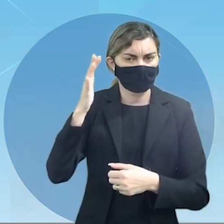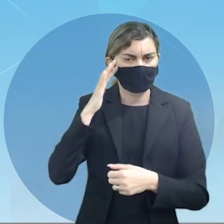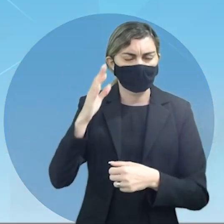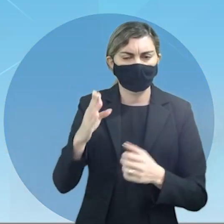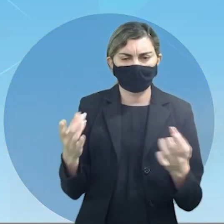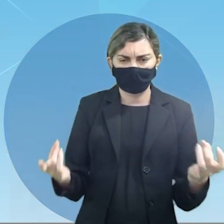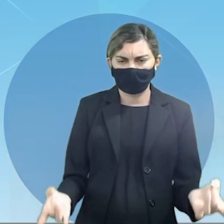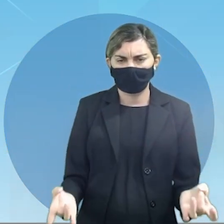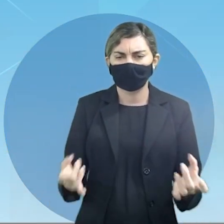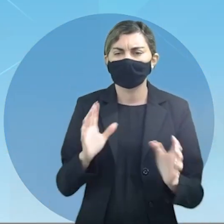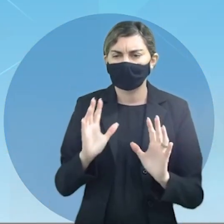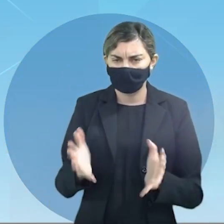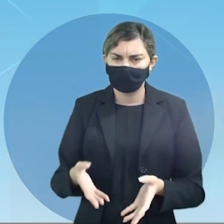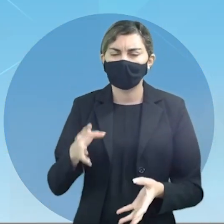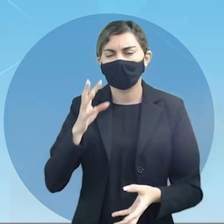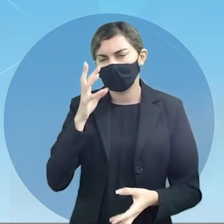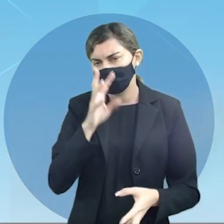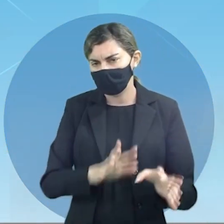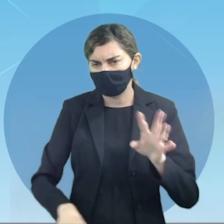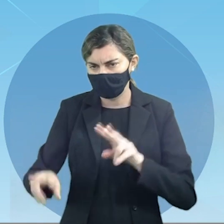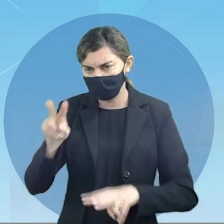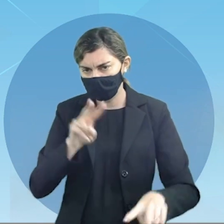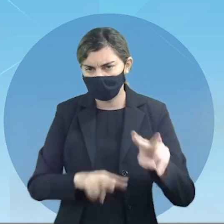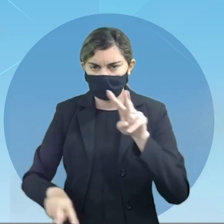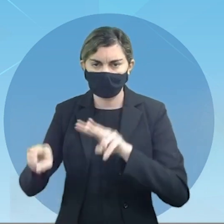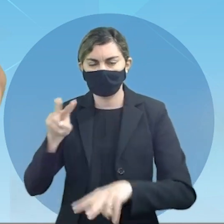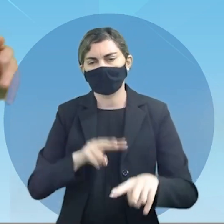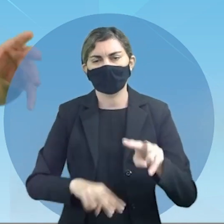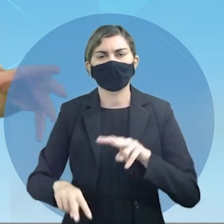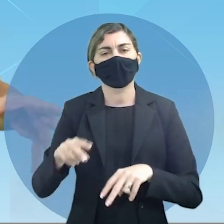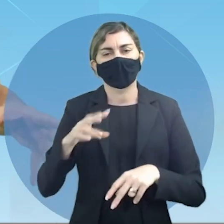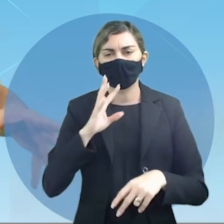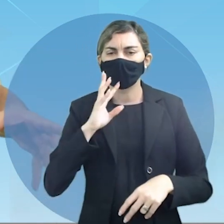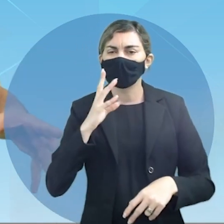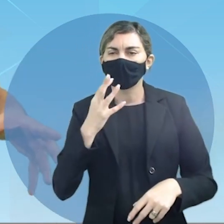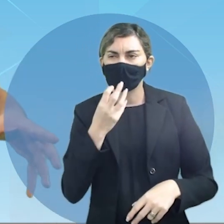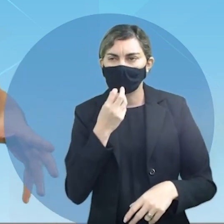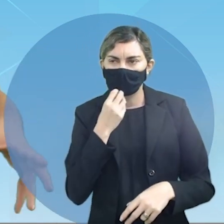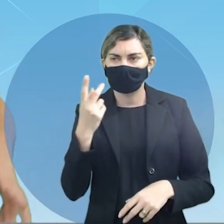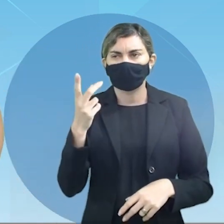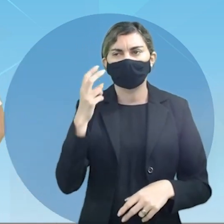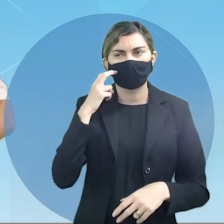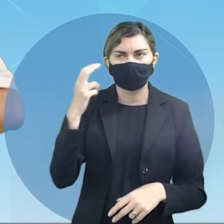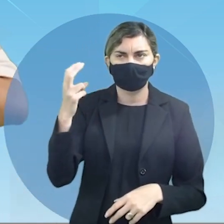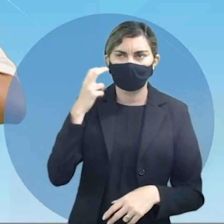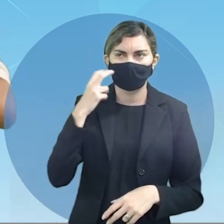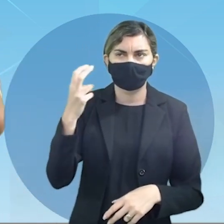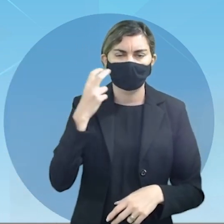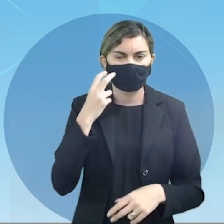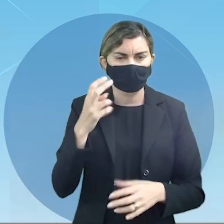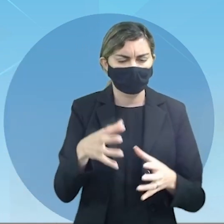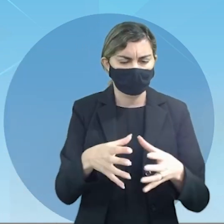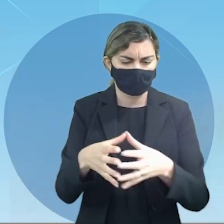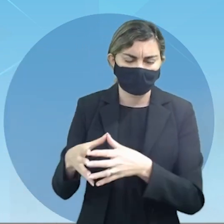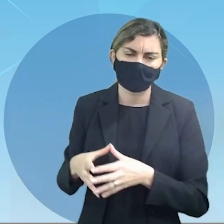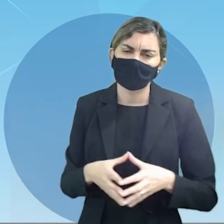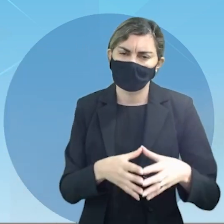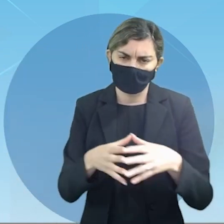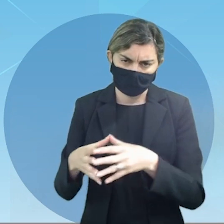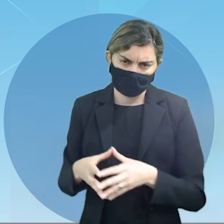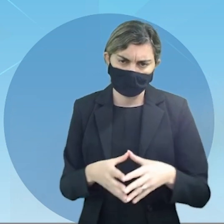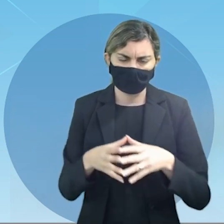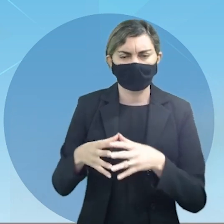budista já dá para observar mais uma vez o conhecimento intelectual e o engajamento